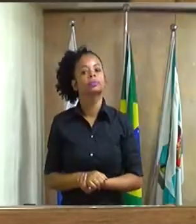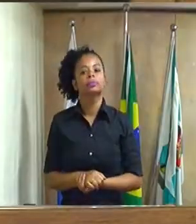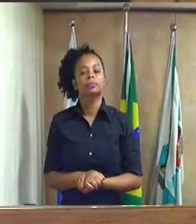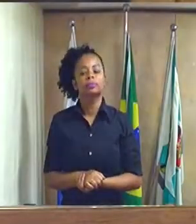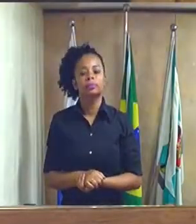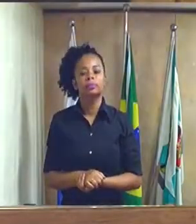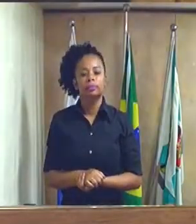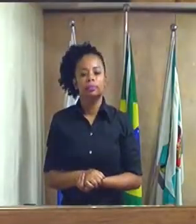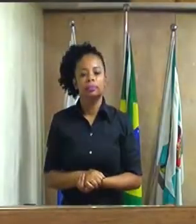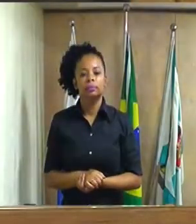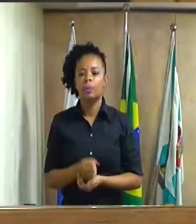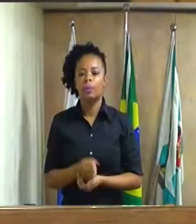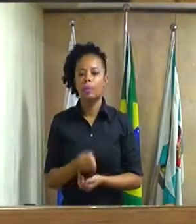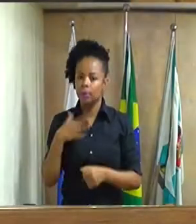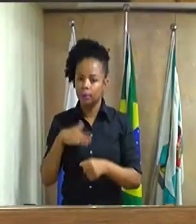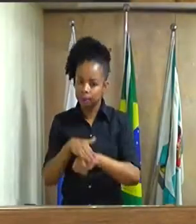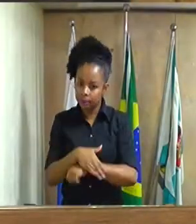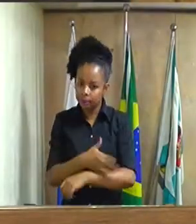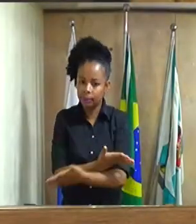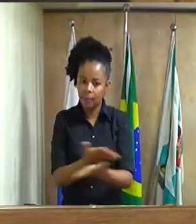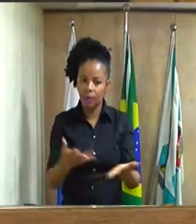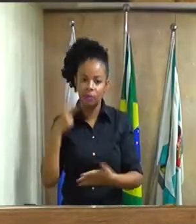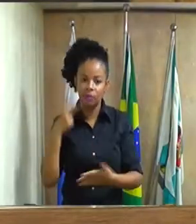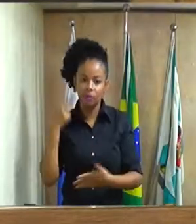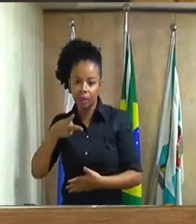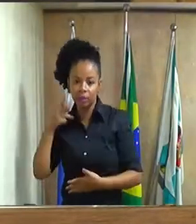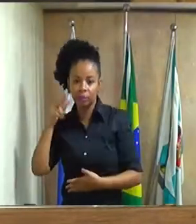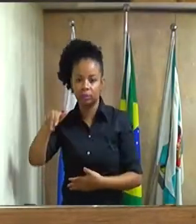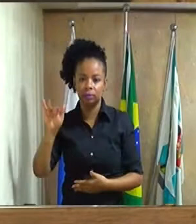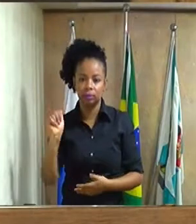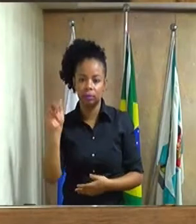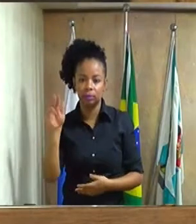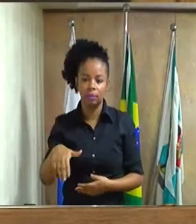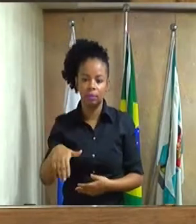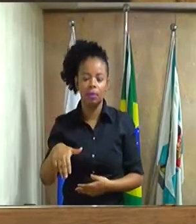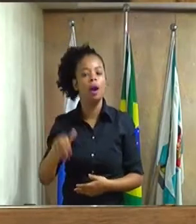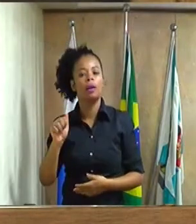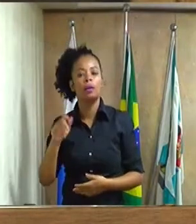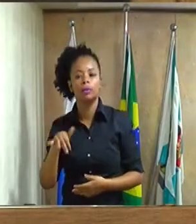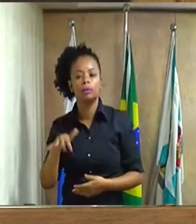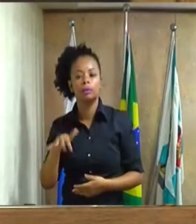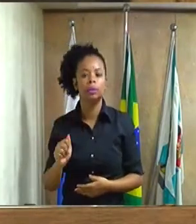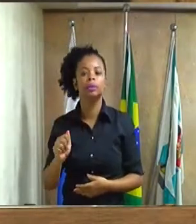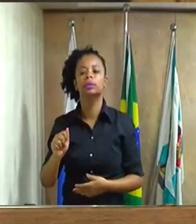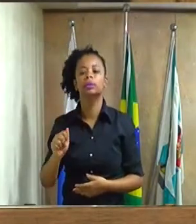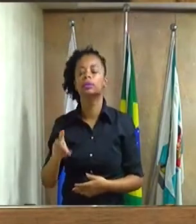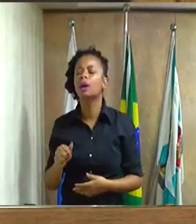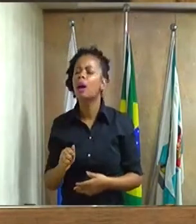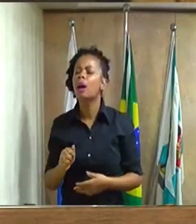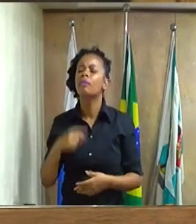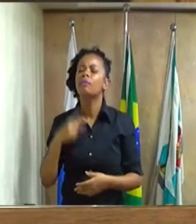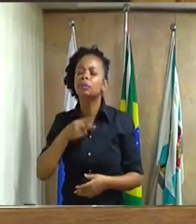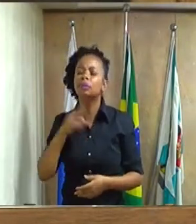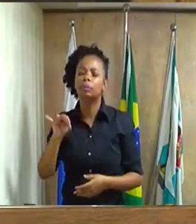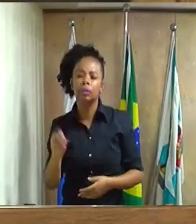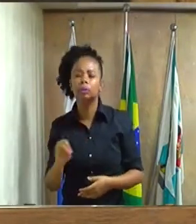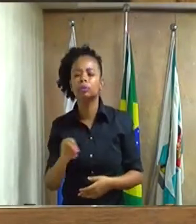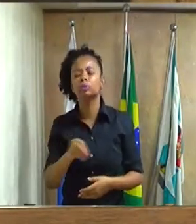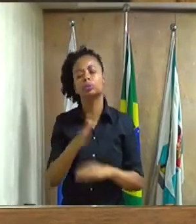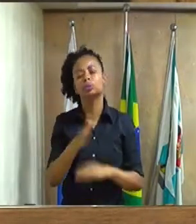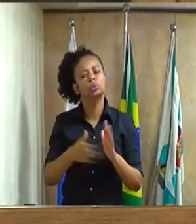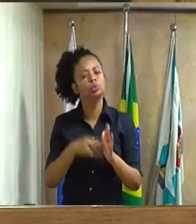Boa noite a todos, boa noite, vereador Livan Almeida, vereador Beto Gabriel, senhores vereadores,